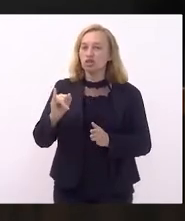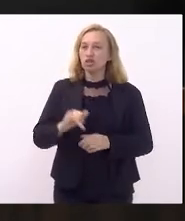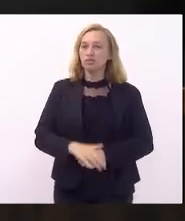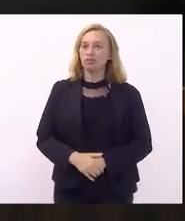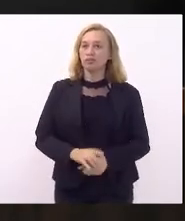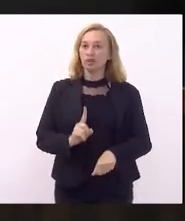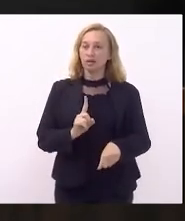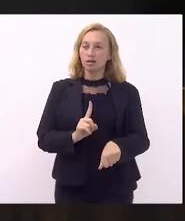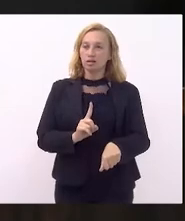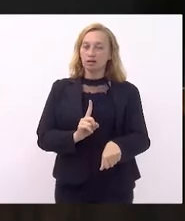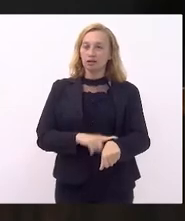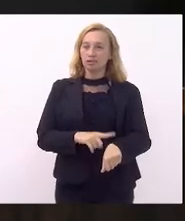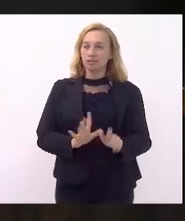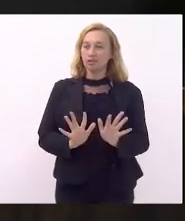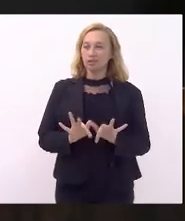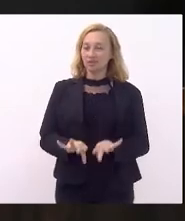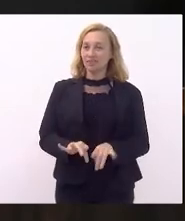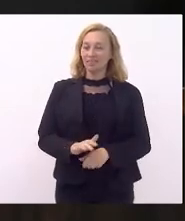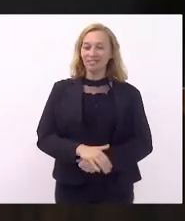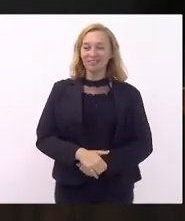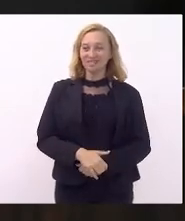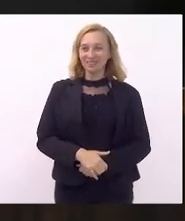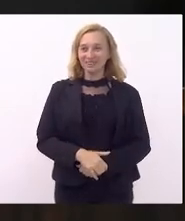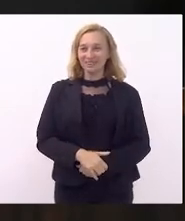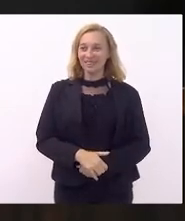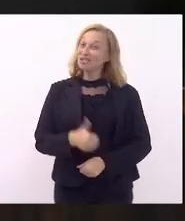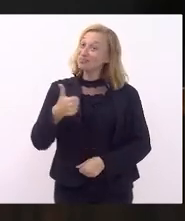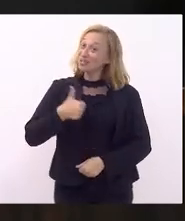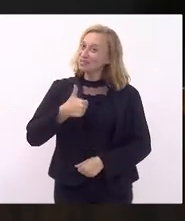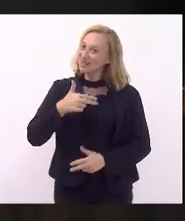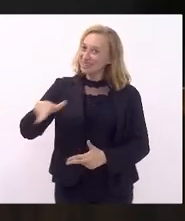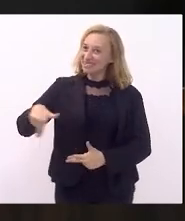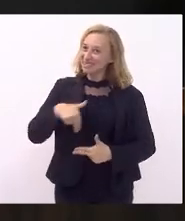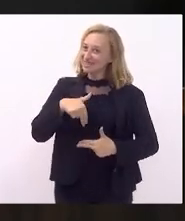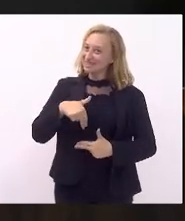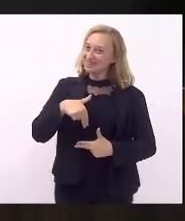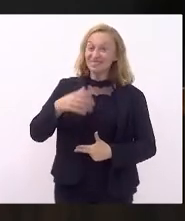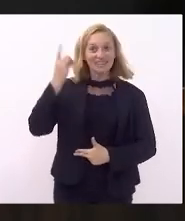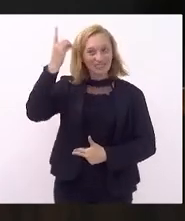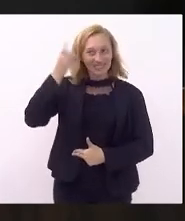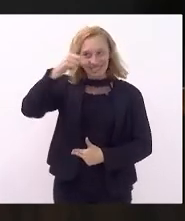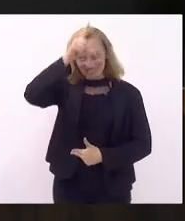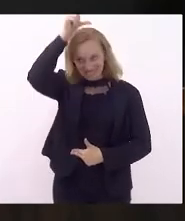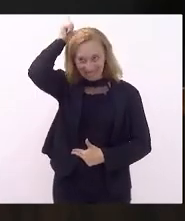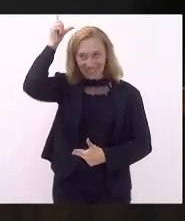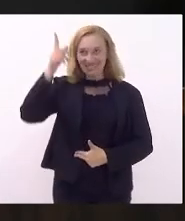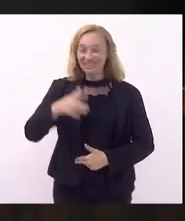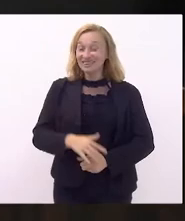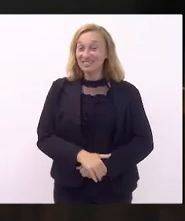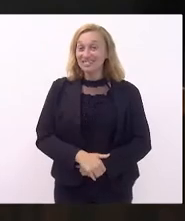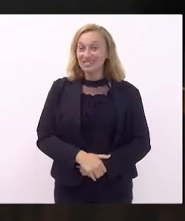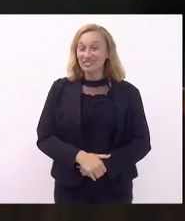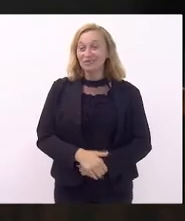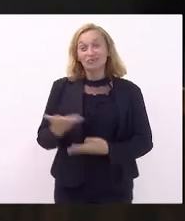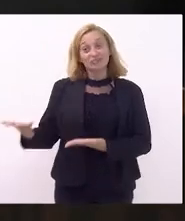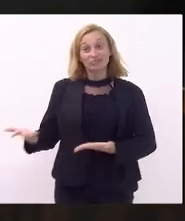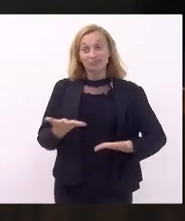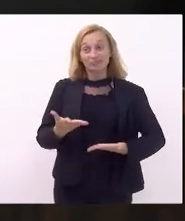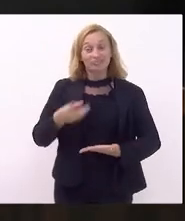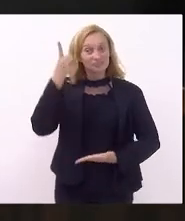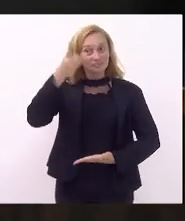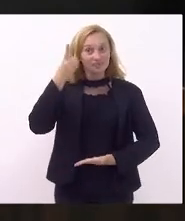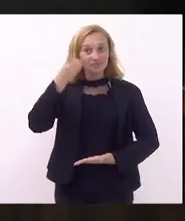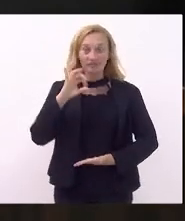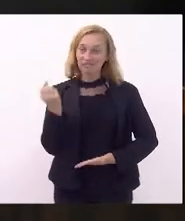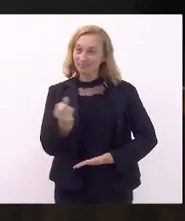-se ao expediente final. Primeiro orador de escrita, nobre deputado Luiz Paulo. A presidência convida a deputada Marta